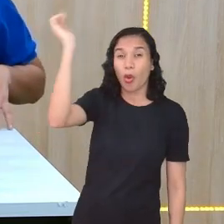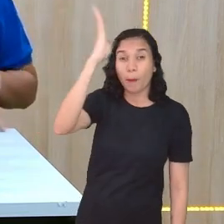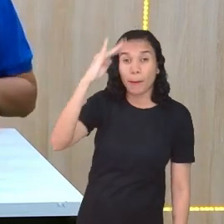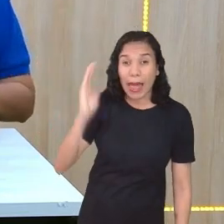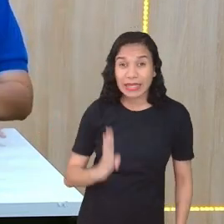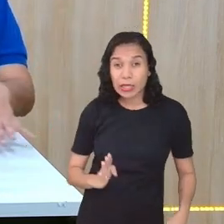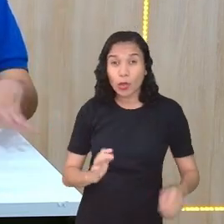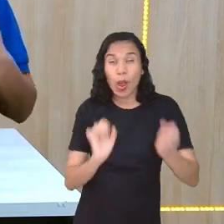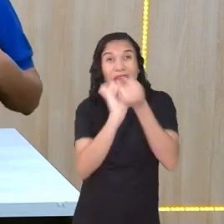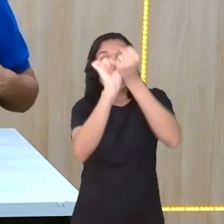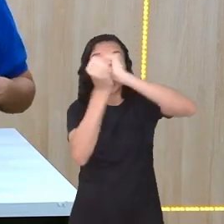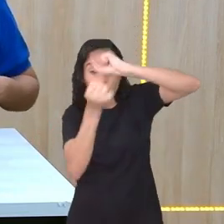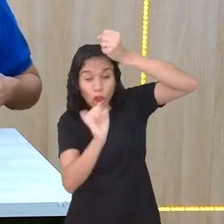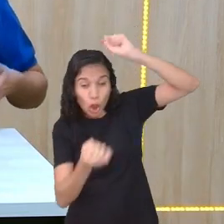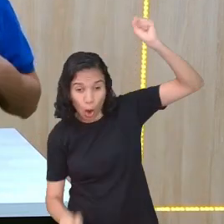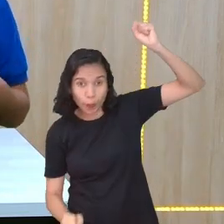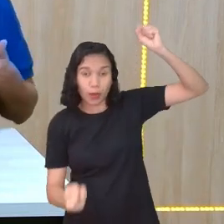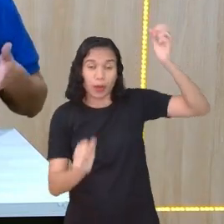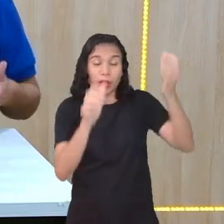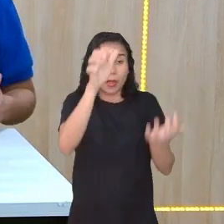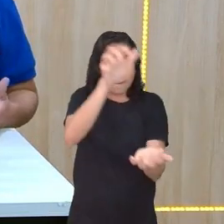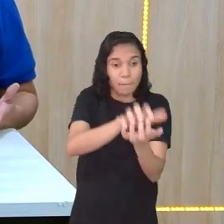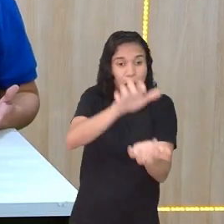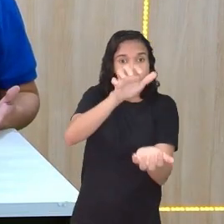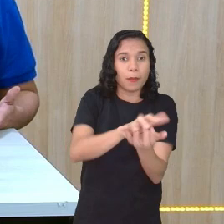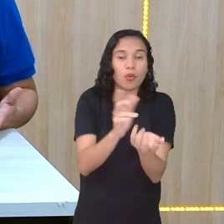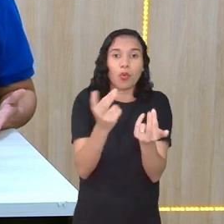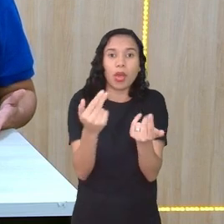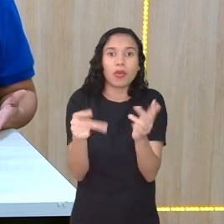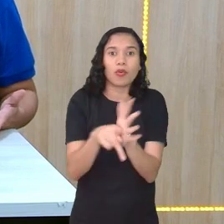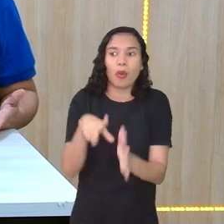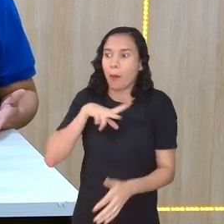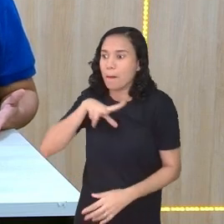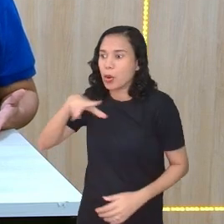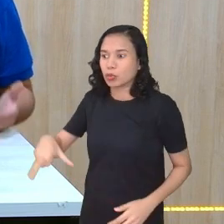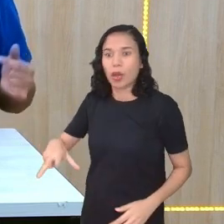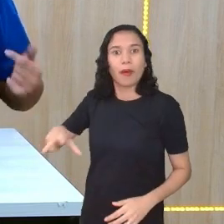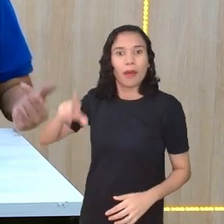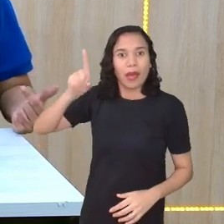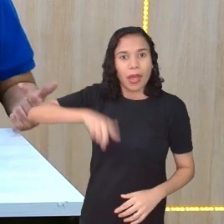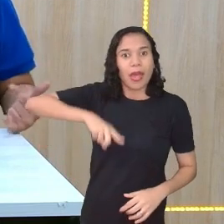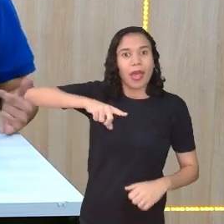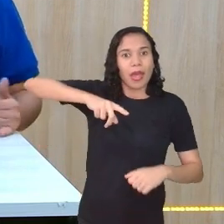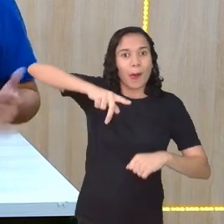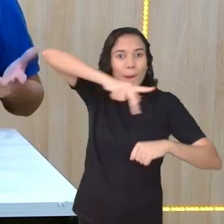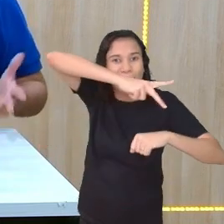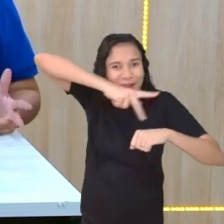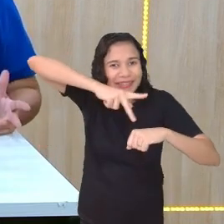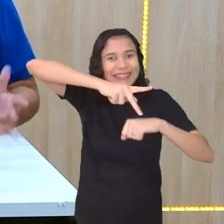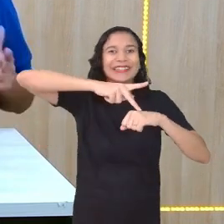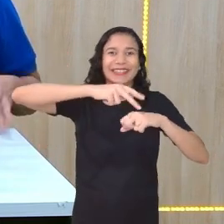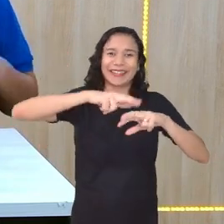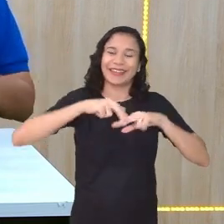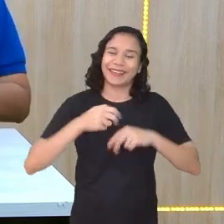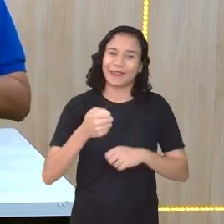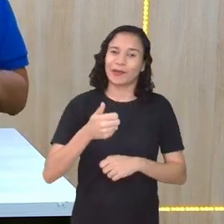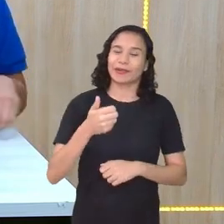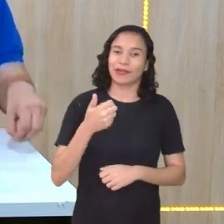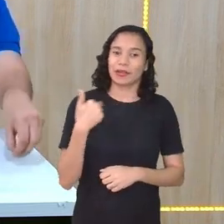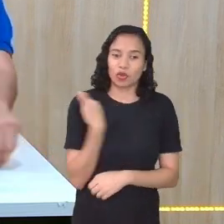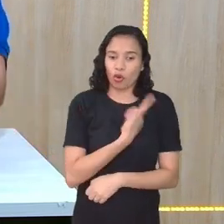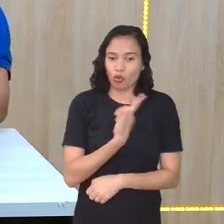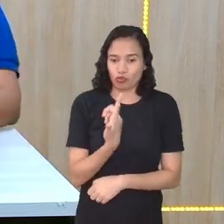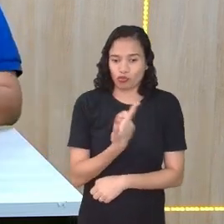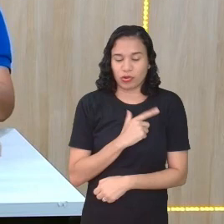dimensão continental, Pernambuco é do tamanho de Portugal. É um país. Pernambuco é um país. E, se a gente não tivesse